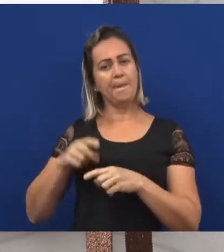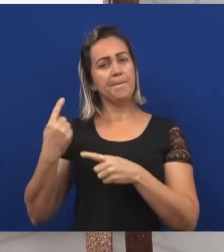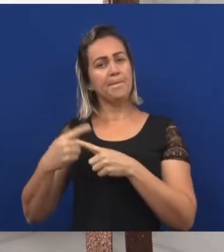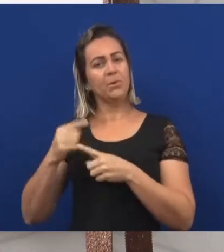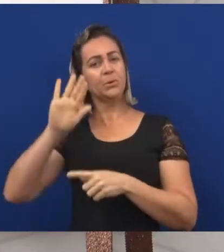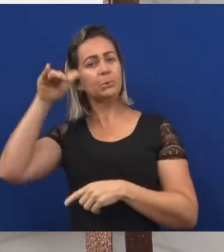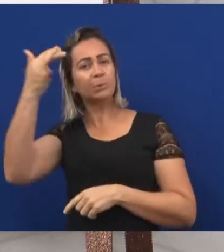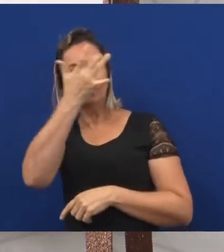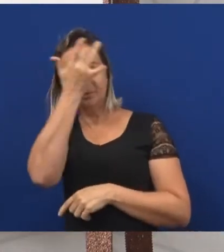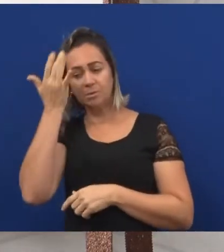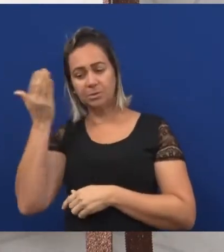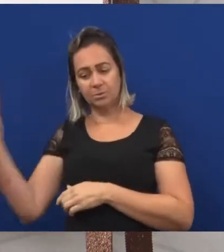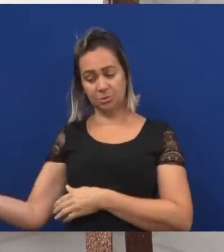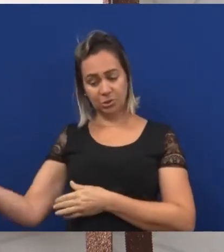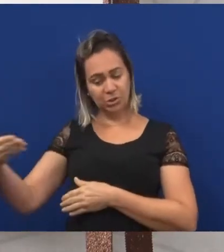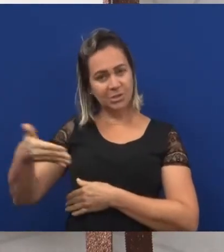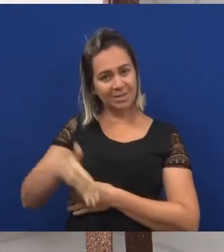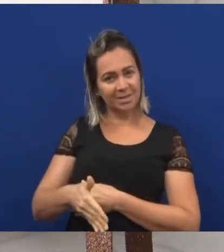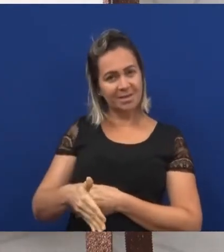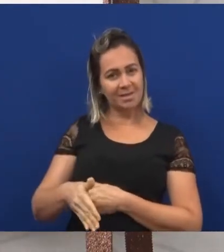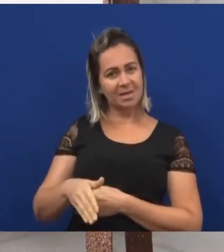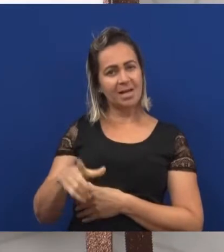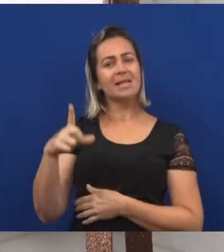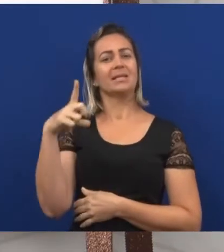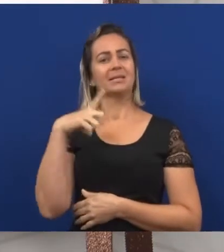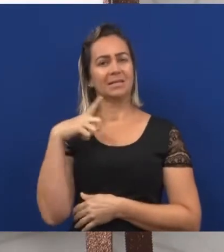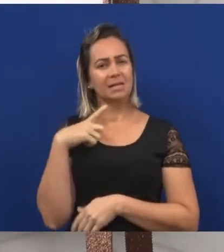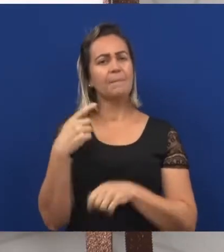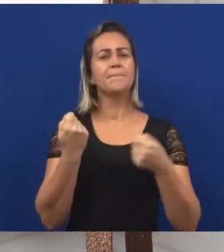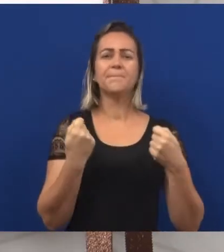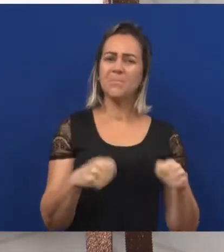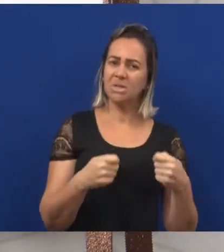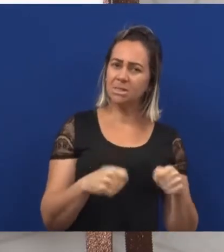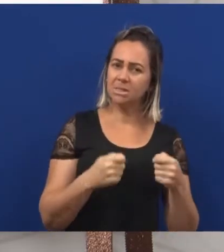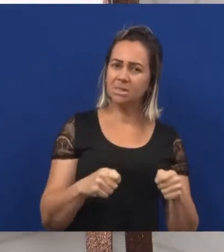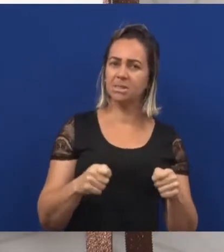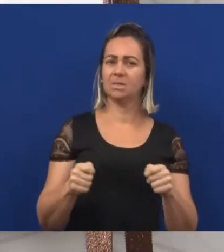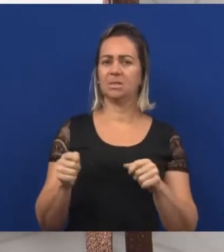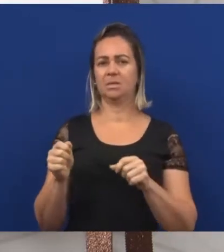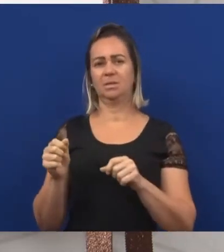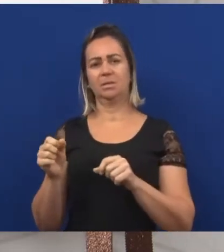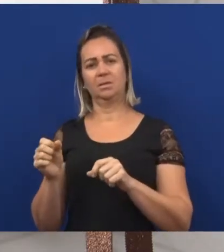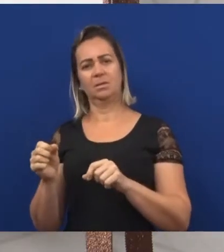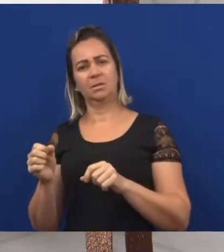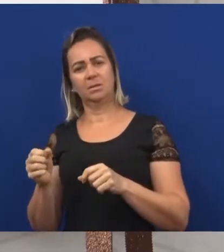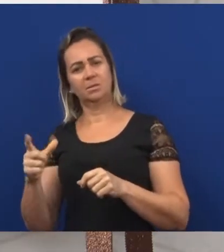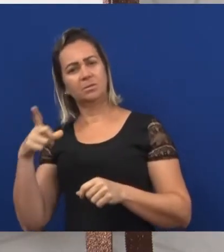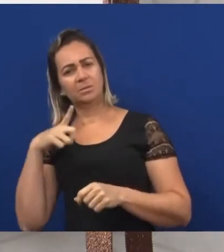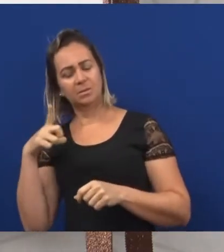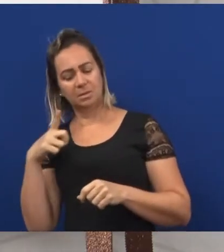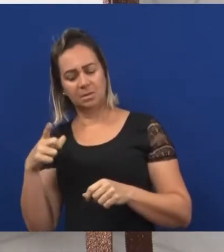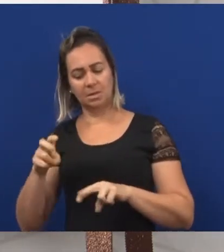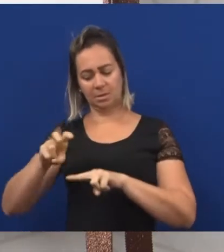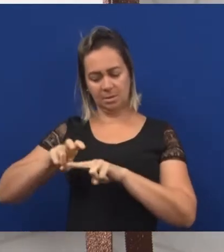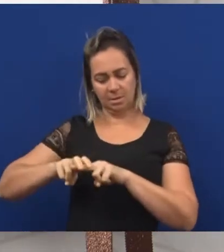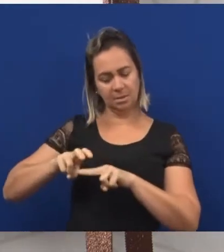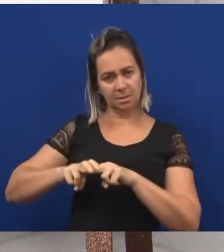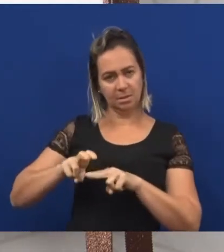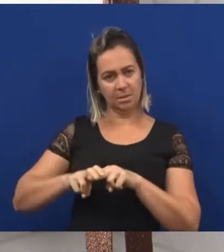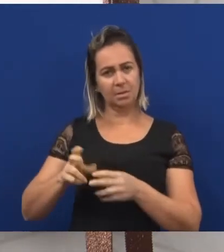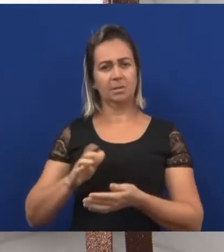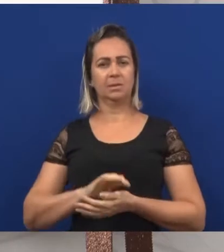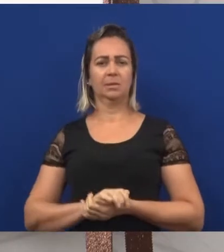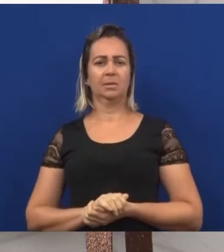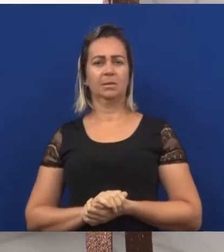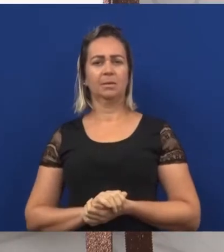convidados. E começou a pensar, o que eu preciso fazer para alugar essas cadeiras? Ele pensou,